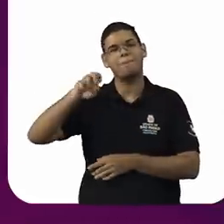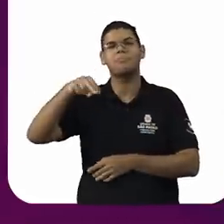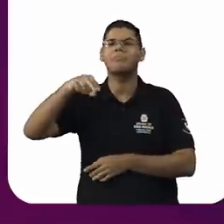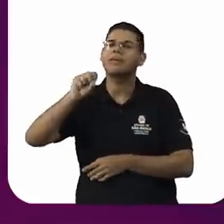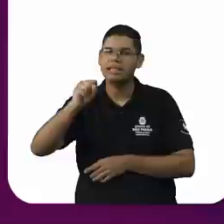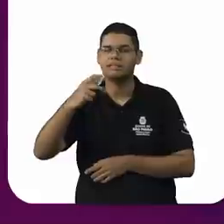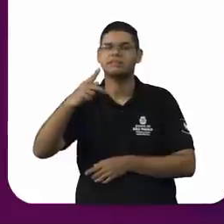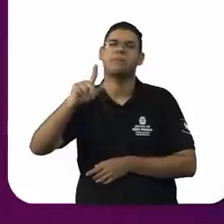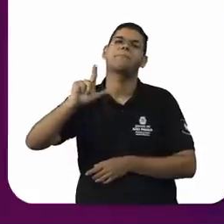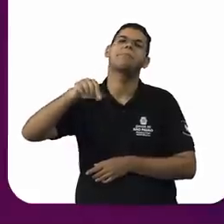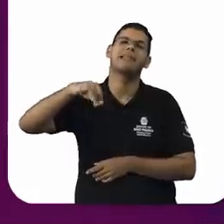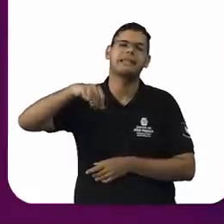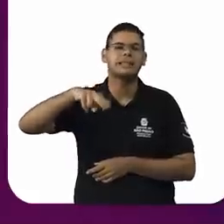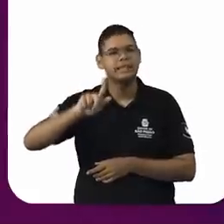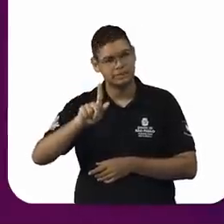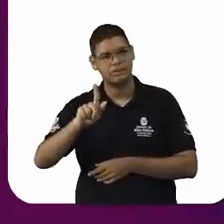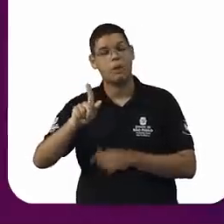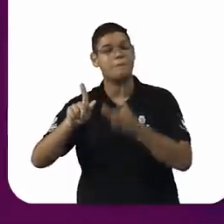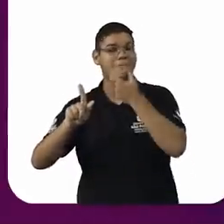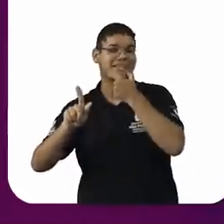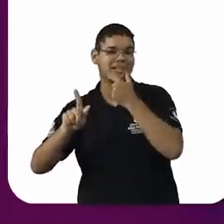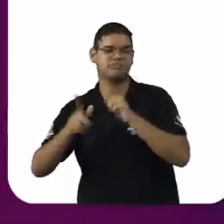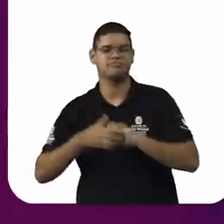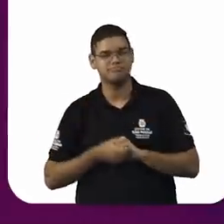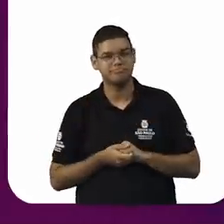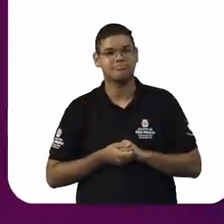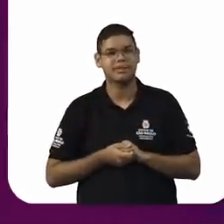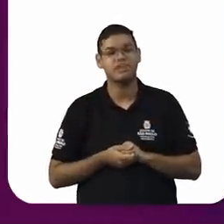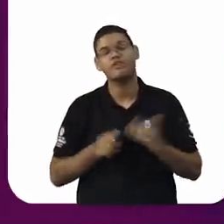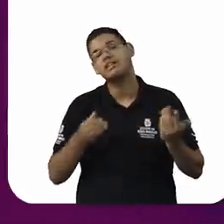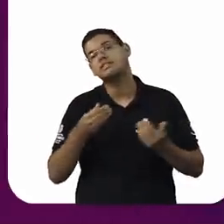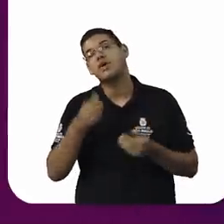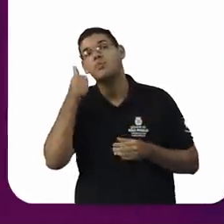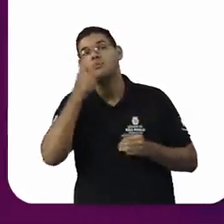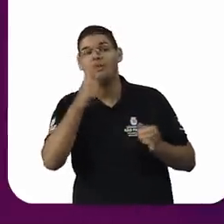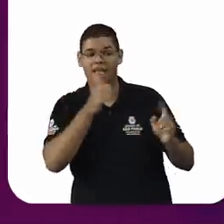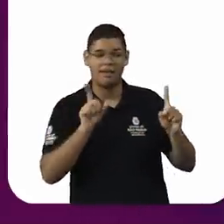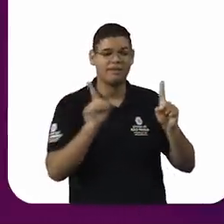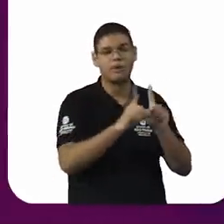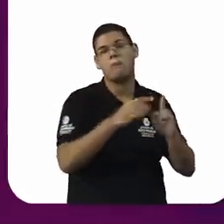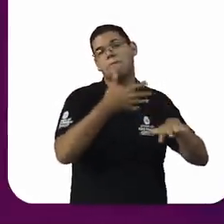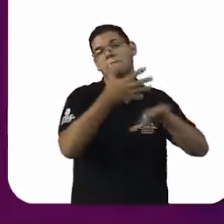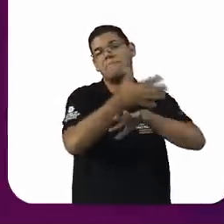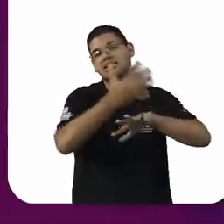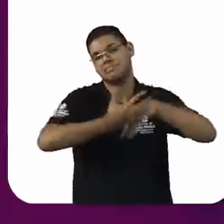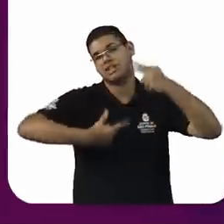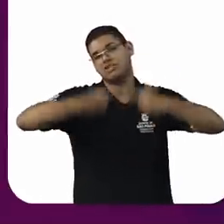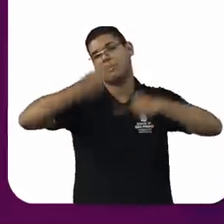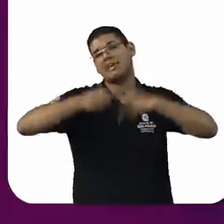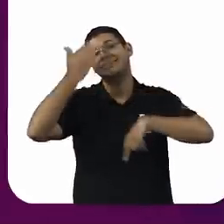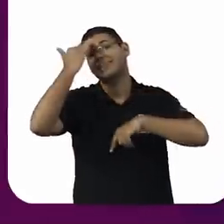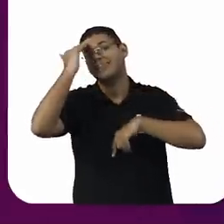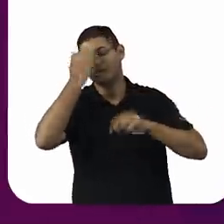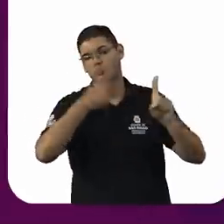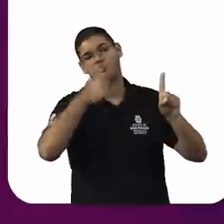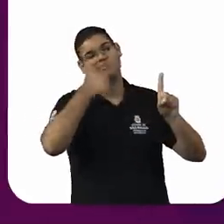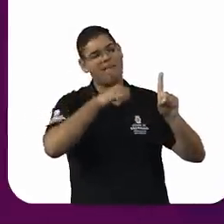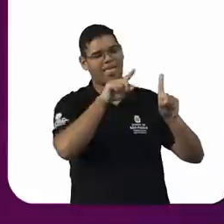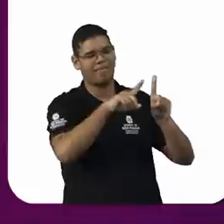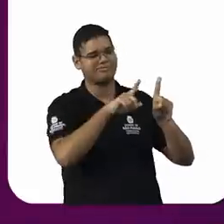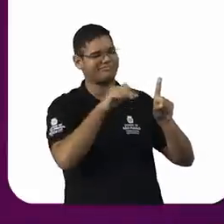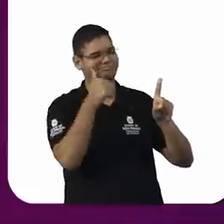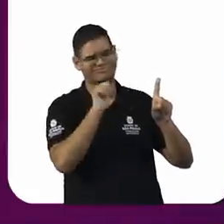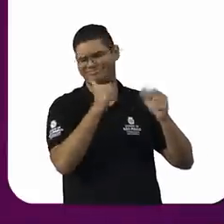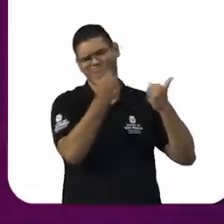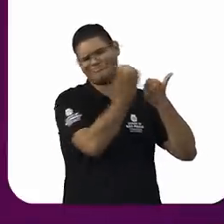participar de debates ou se tivessem dificuldade de compreender determinados temas, sejam eles complexos ou não.